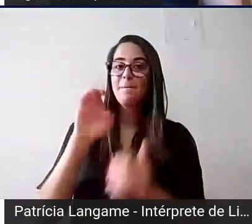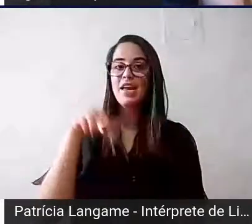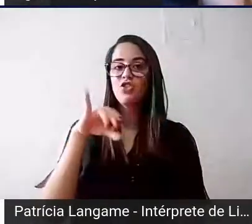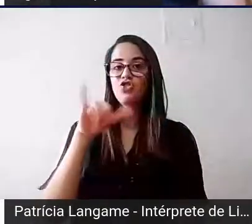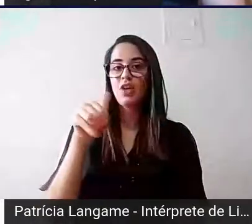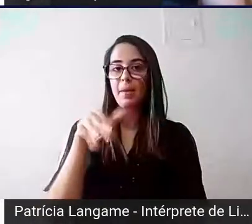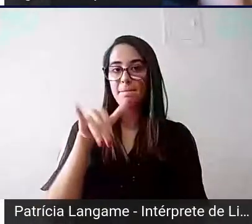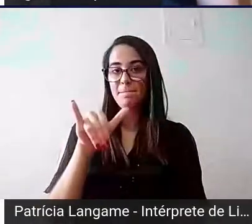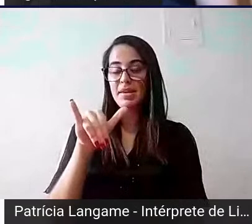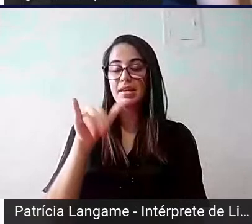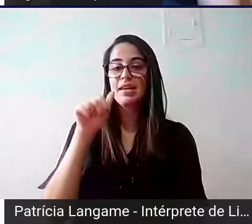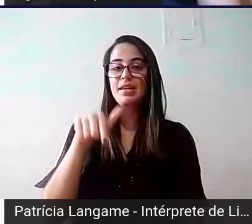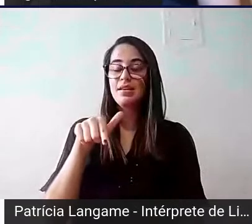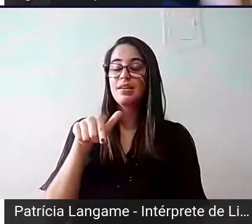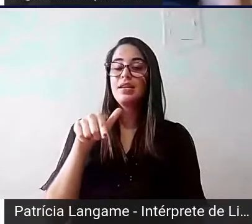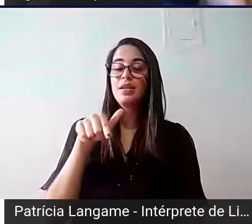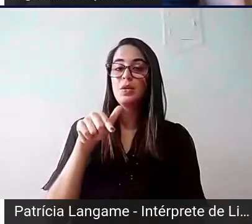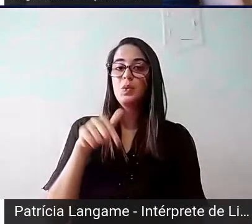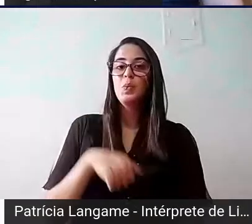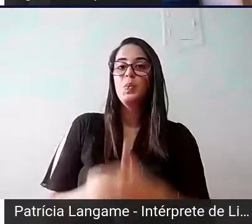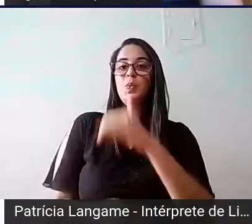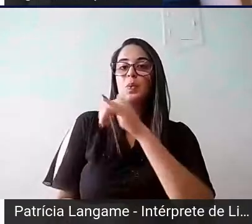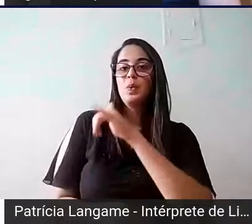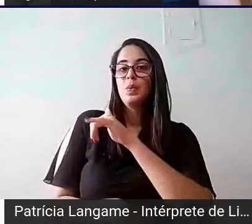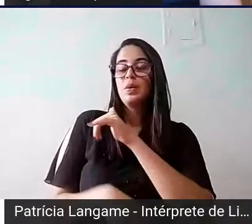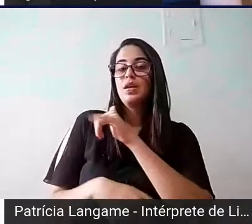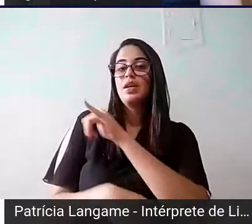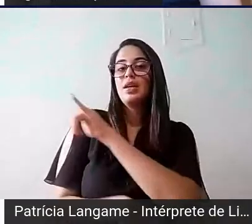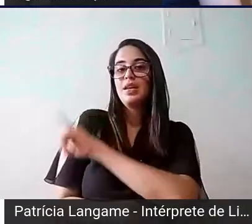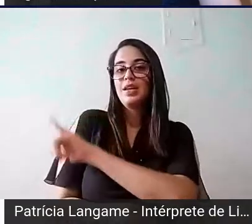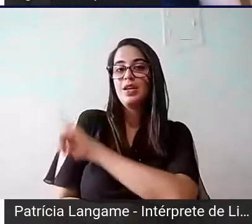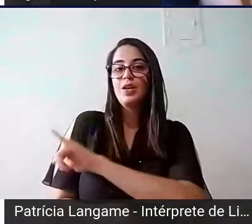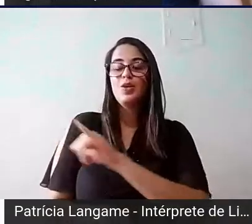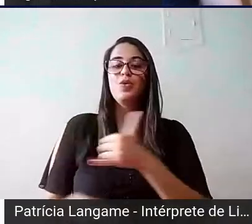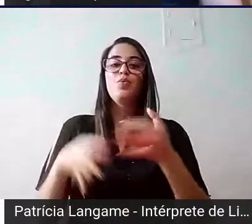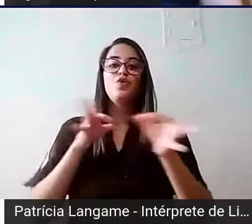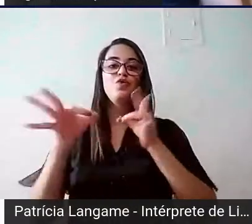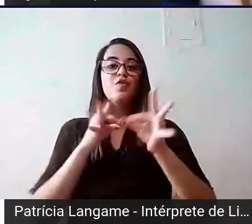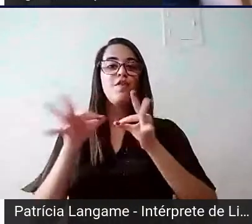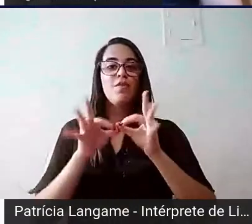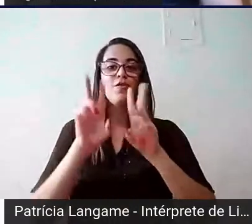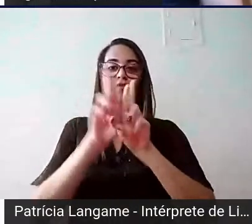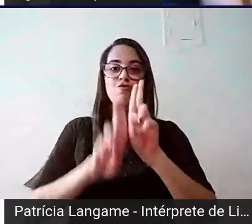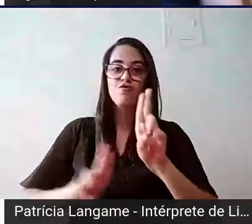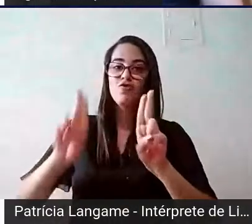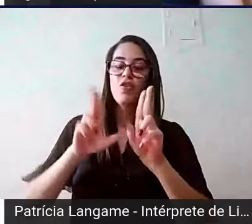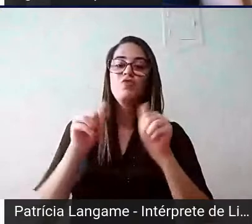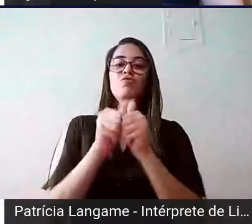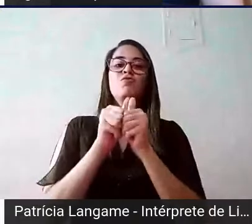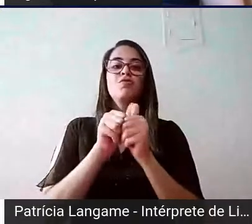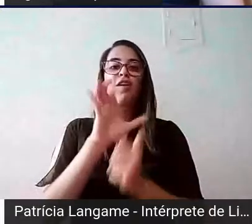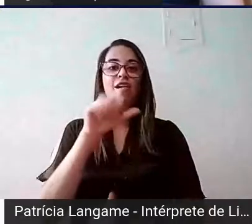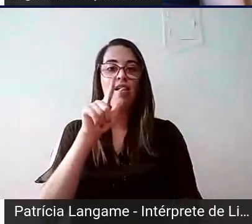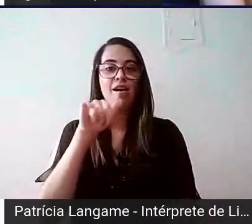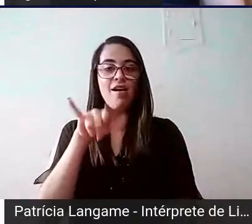e faço parte do projeto Fundão e do time, junto com a professora Cláudia, Agnaldo e Carol.